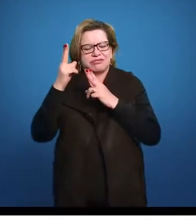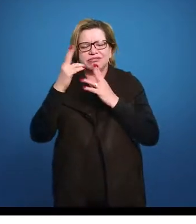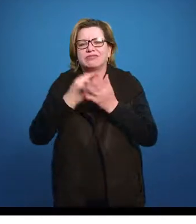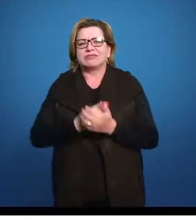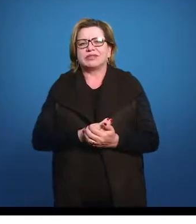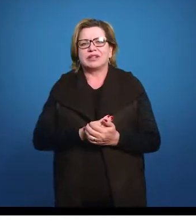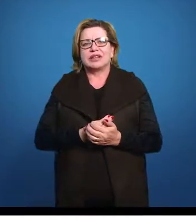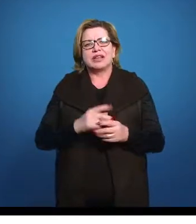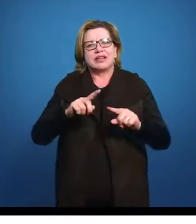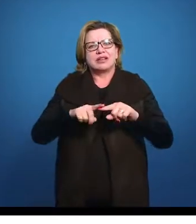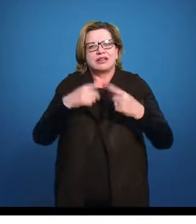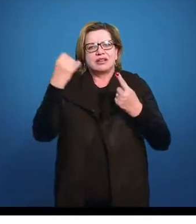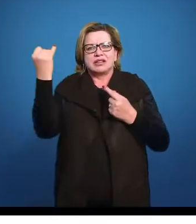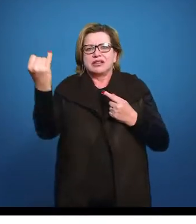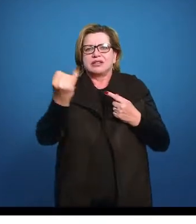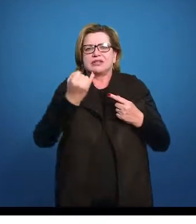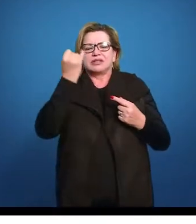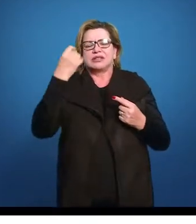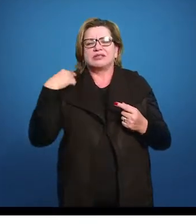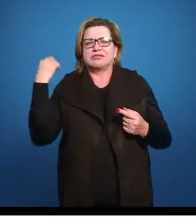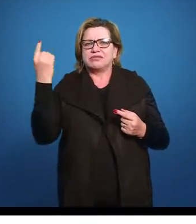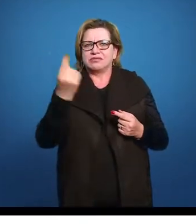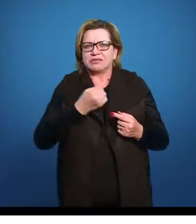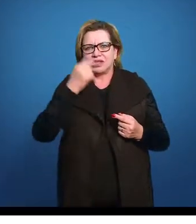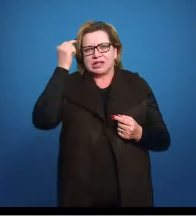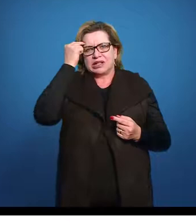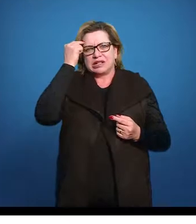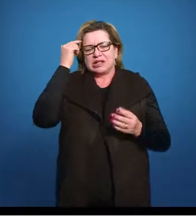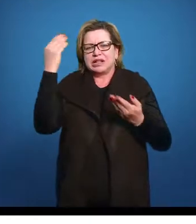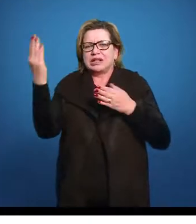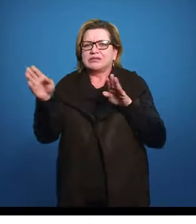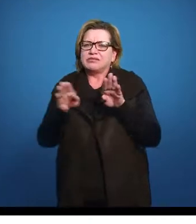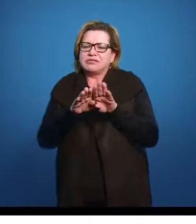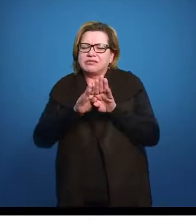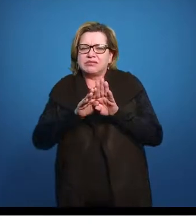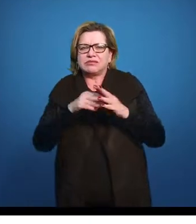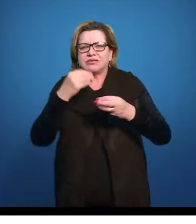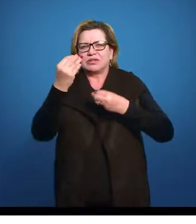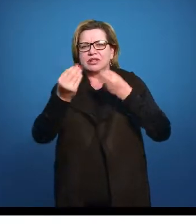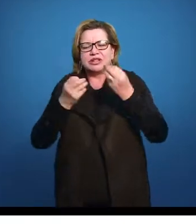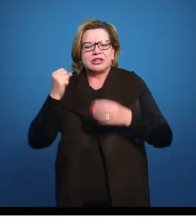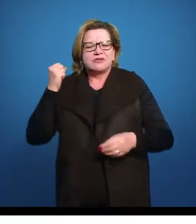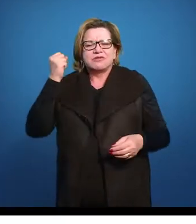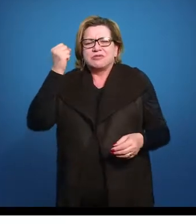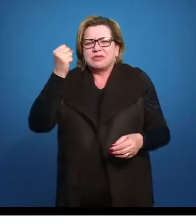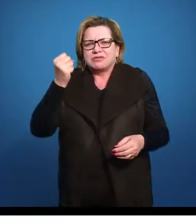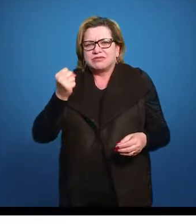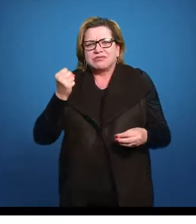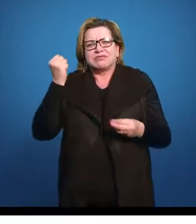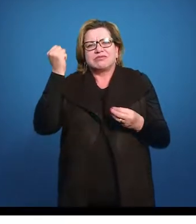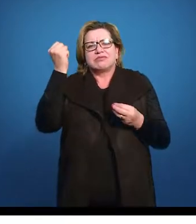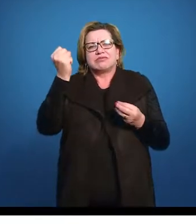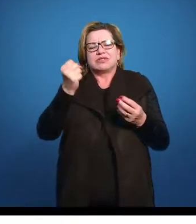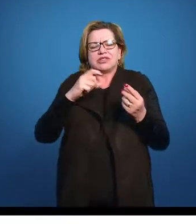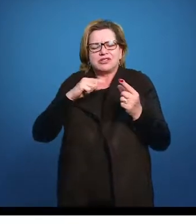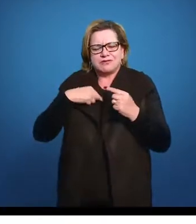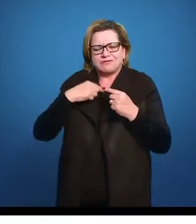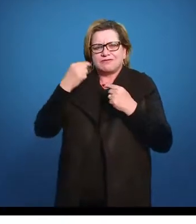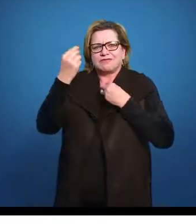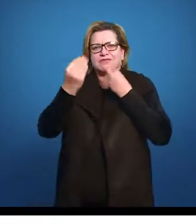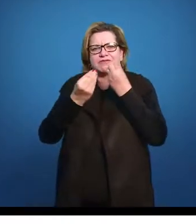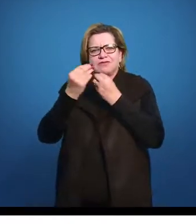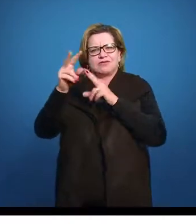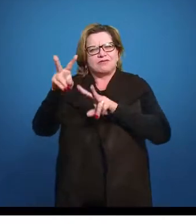para além desses temas arcádicos, dessa questão bucórica, dessa questão dos pastores, da gente se travestir de